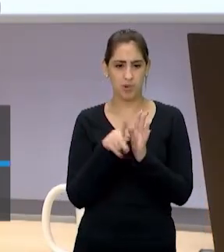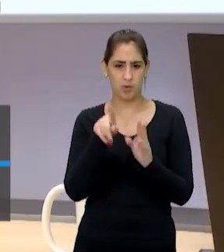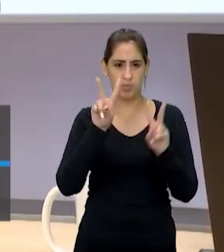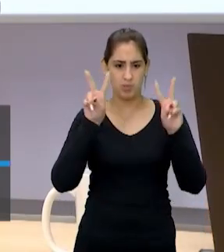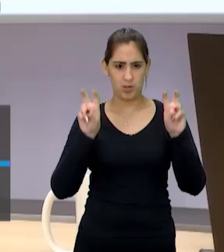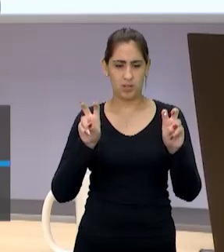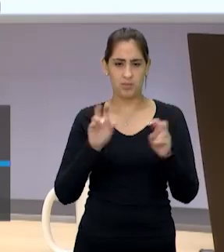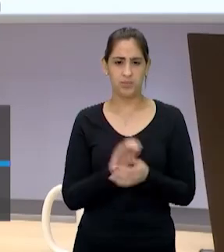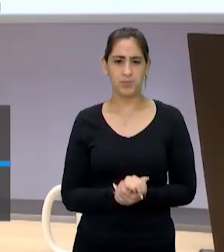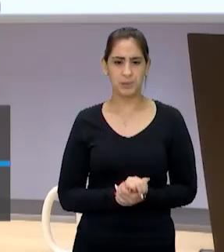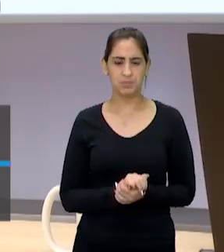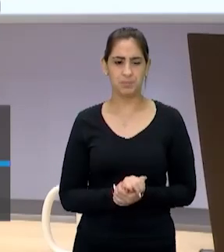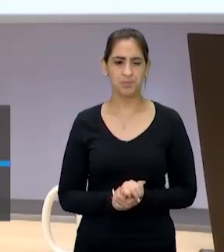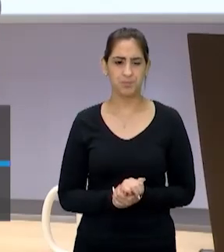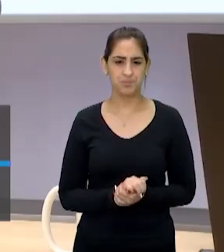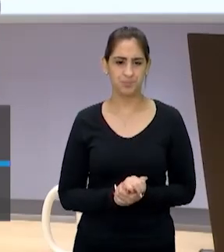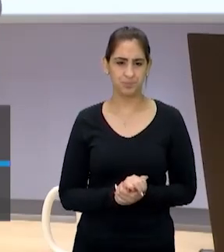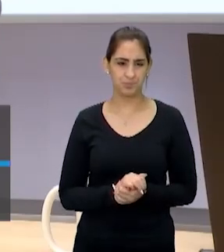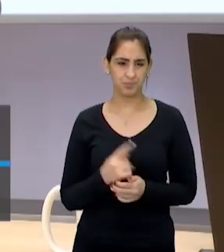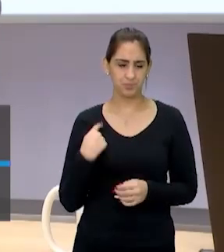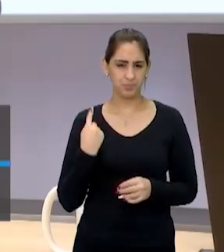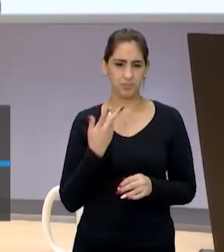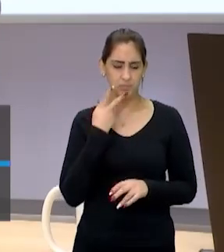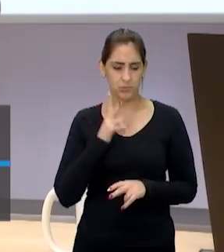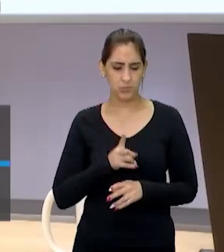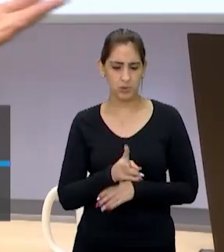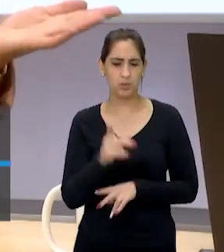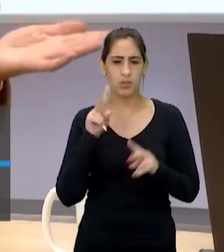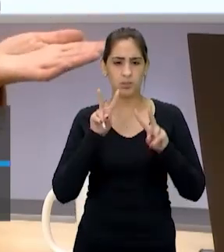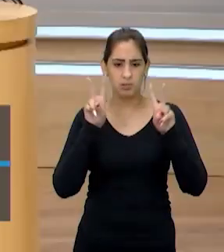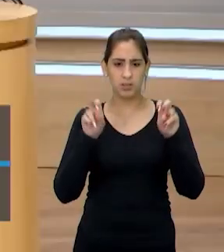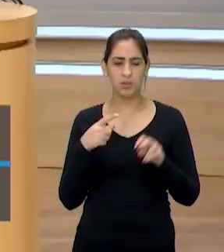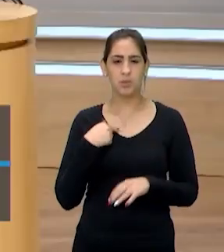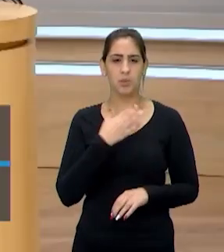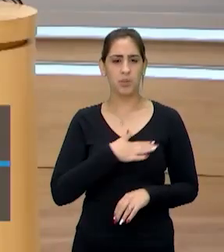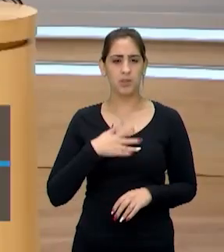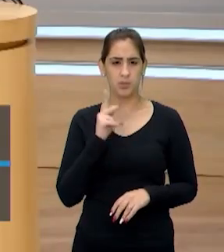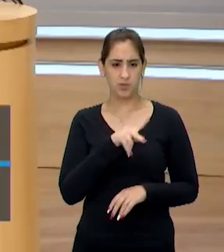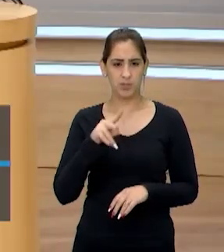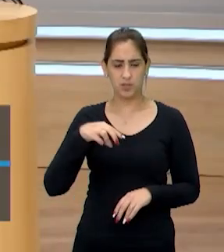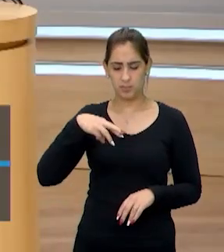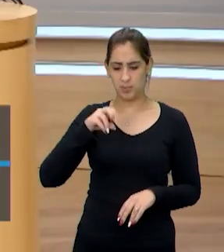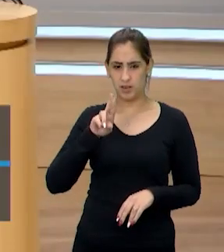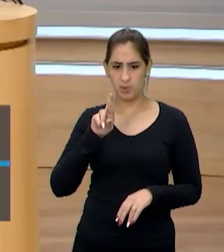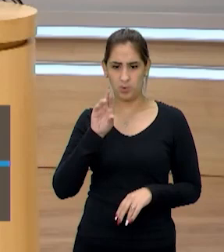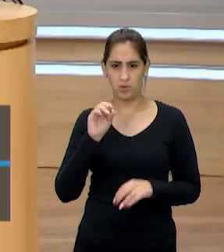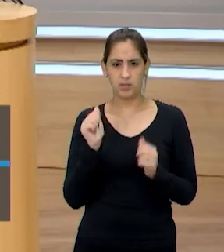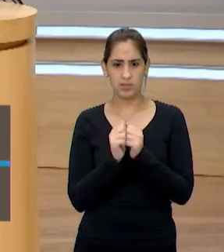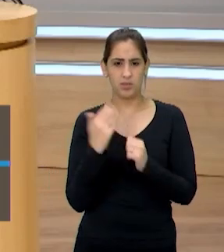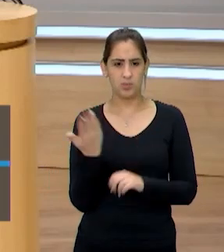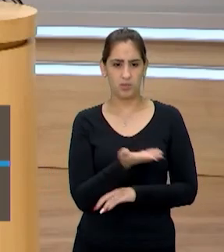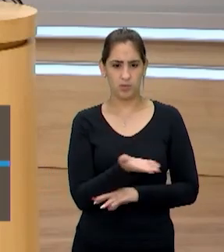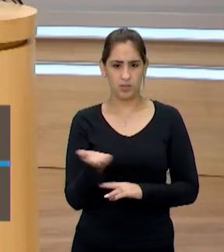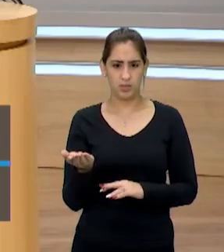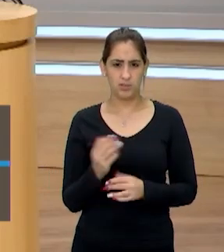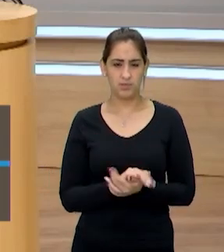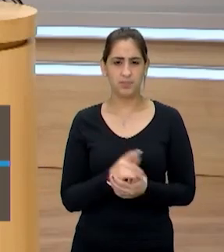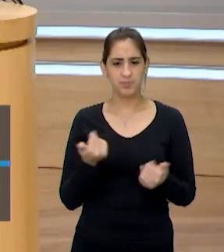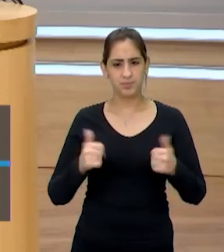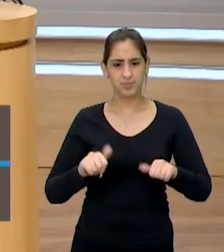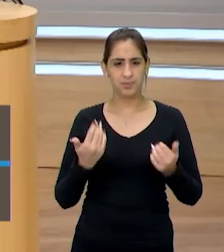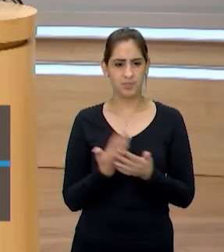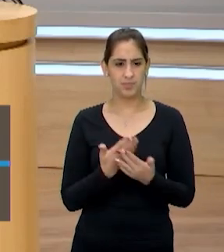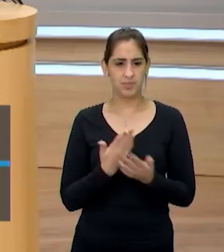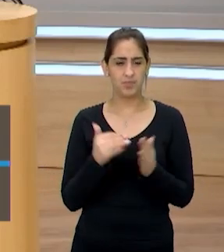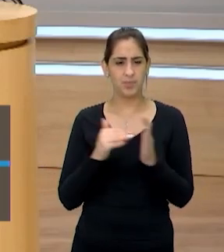Argumentação, você já sabe, Elementos coesivos a gente vai continuar, tá bom? Então, foi um prazer, professor Mauro. Muito obrigado a falar com Prazer estar com vocês. Avaliem a nossa aula